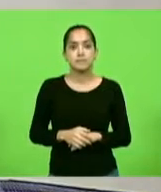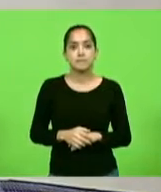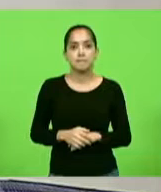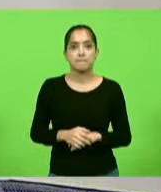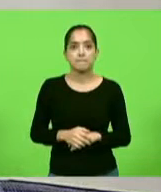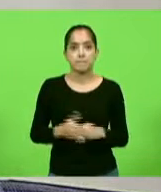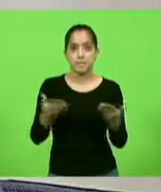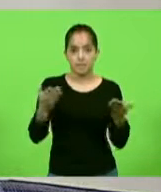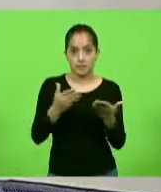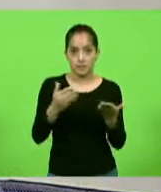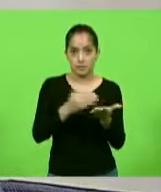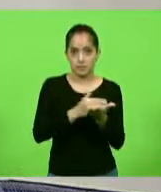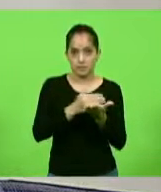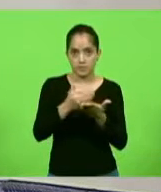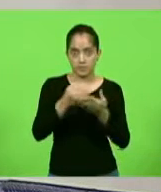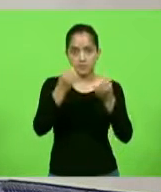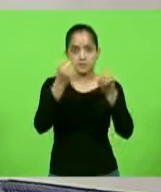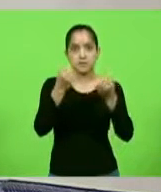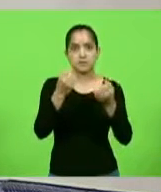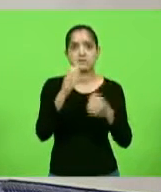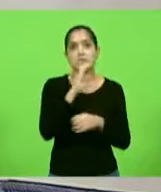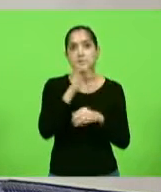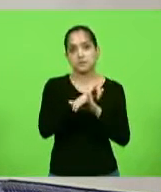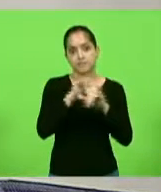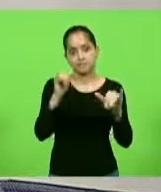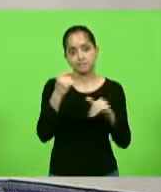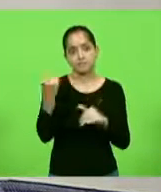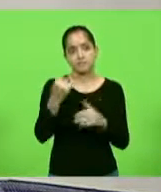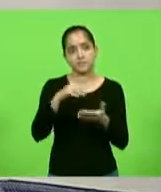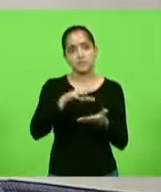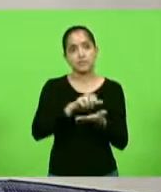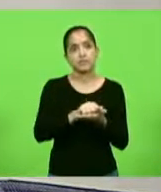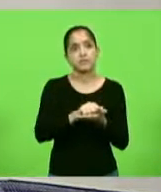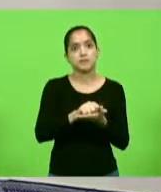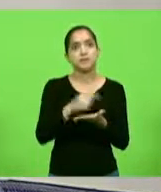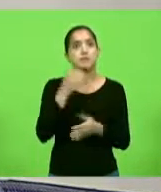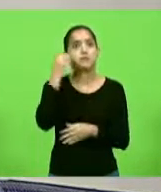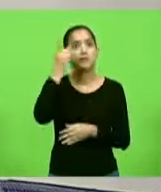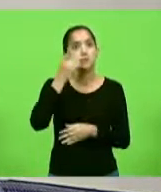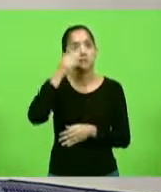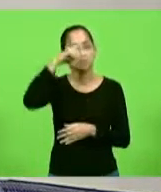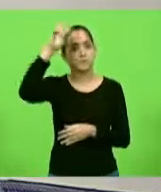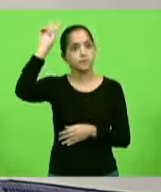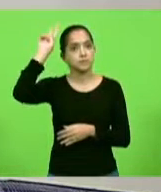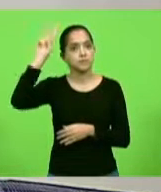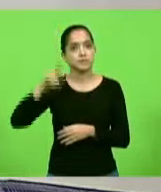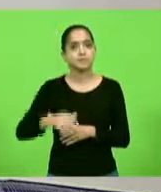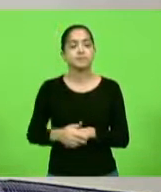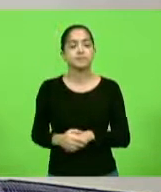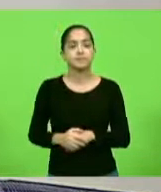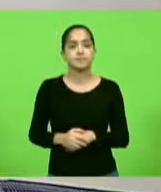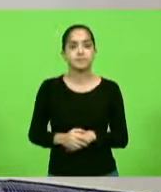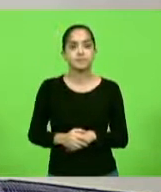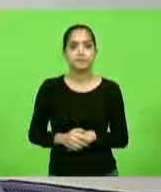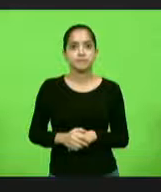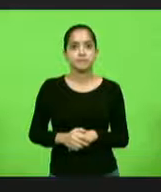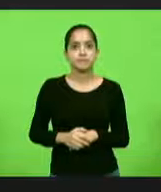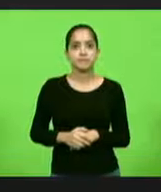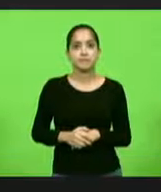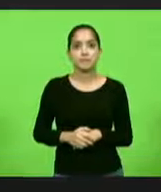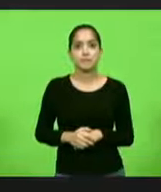Traremos, então, em breve comunicações. primeiro inscrito é o deputado Vicente Caropreso. Por 10 minutos, deputado.